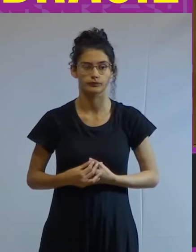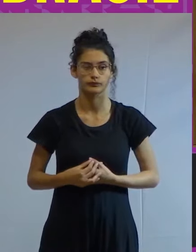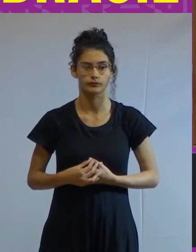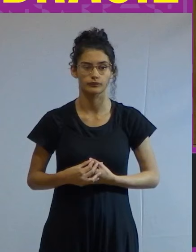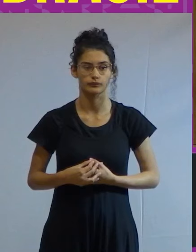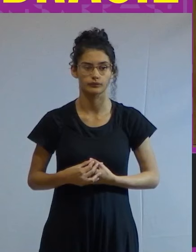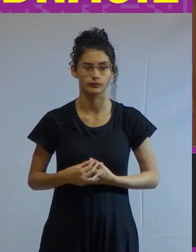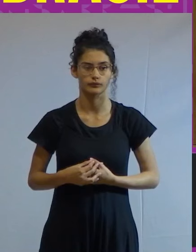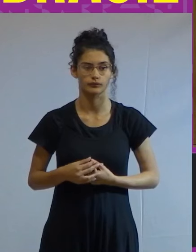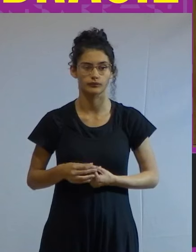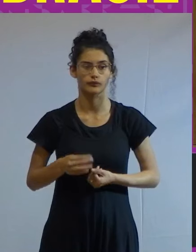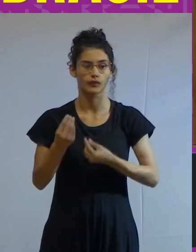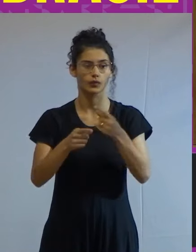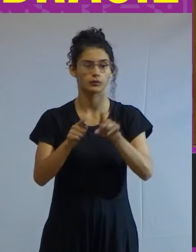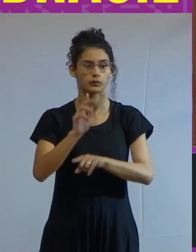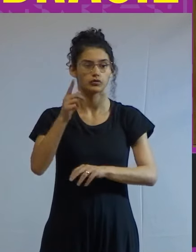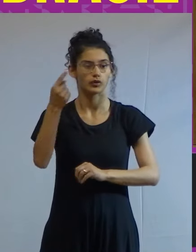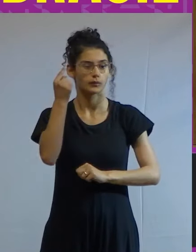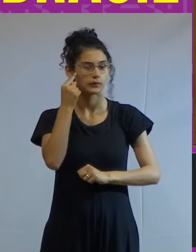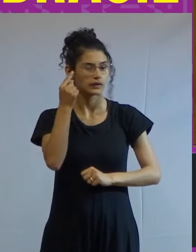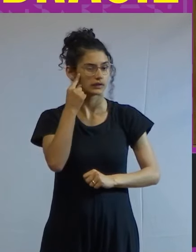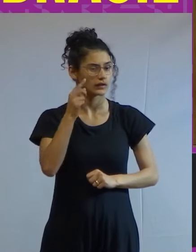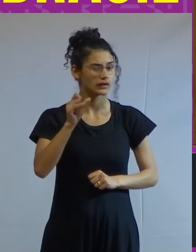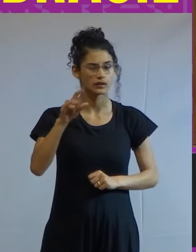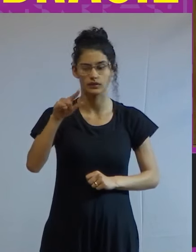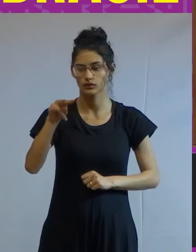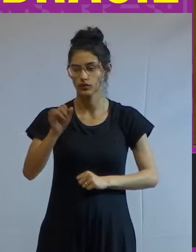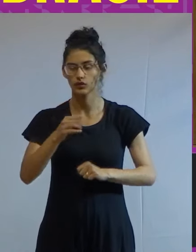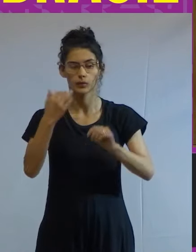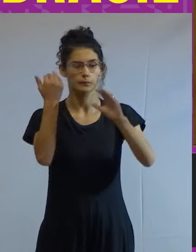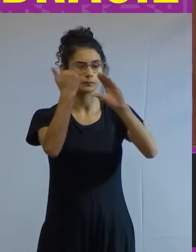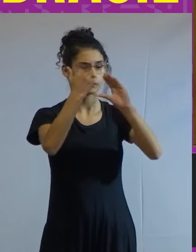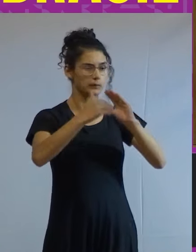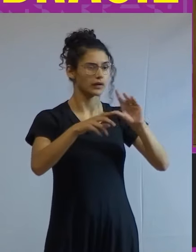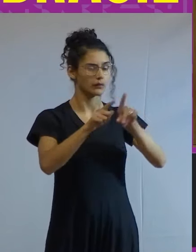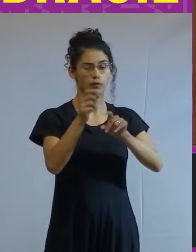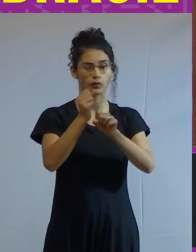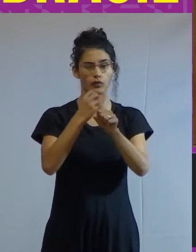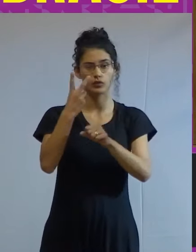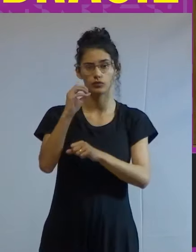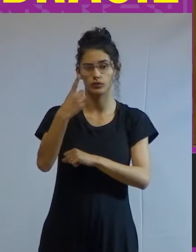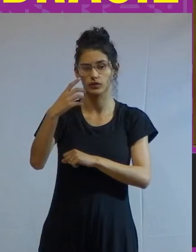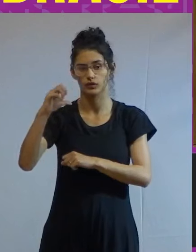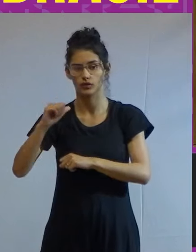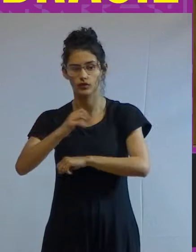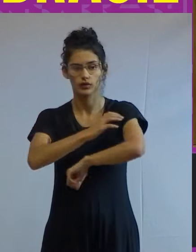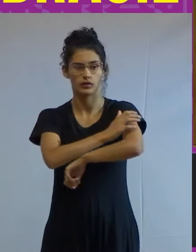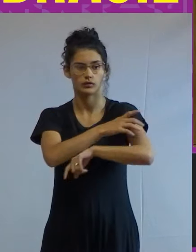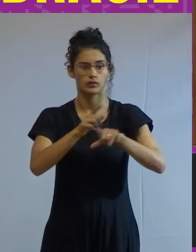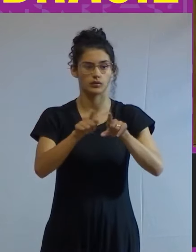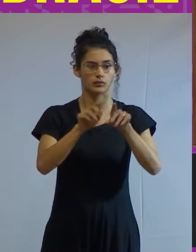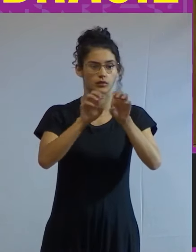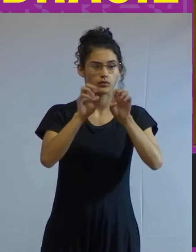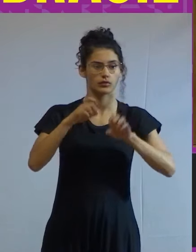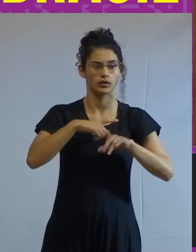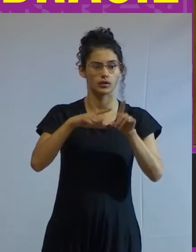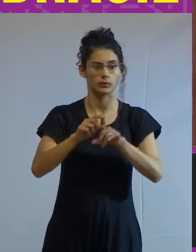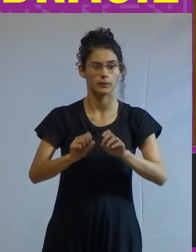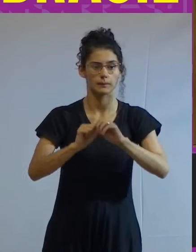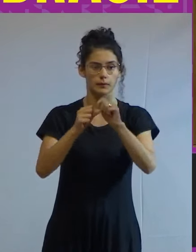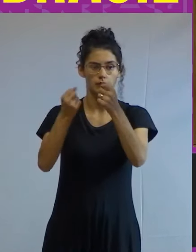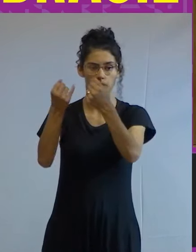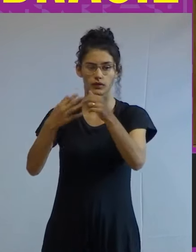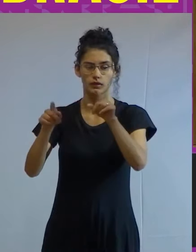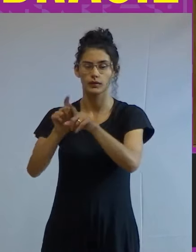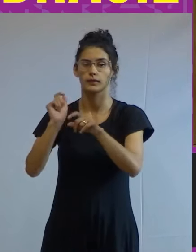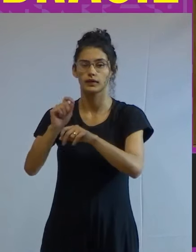havia afiançado Silvio Almeida em livro de muito sucesso publicado em 2019 racismo estrutural pode-se dizer